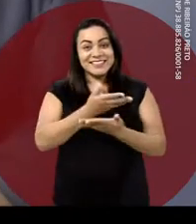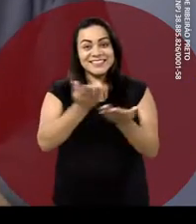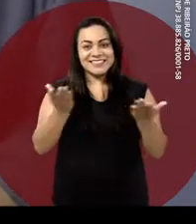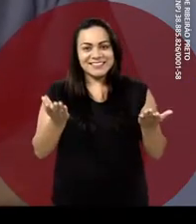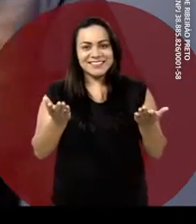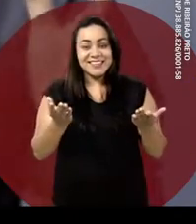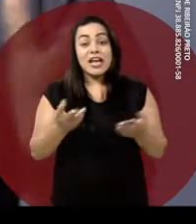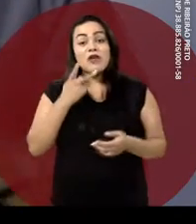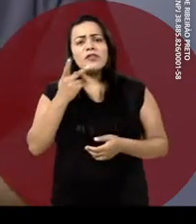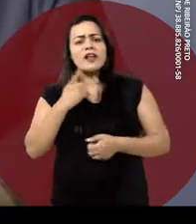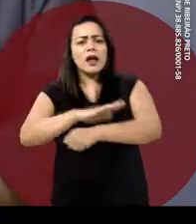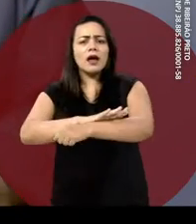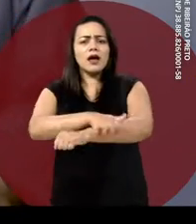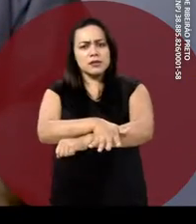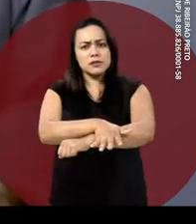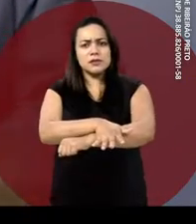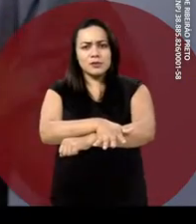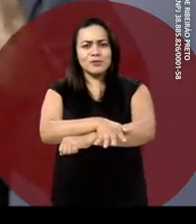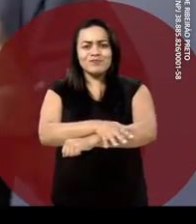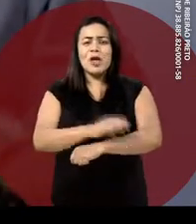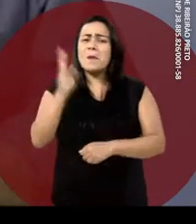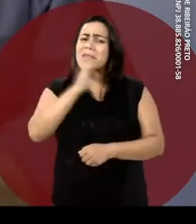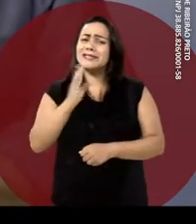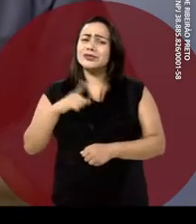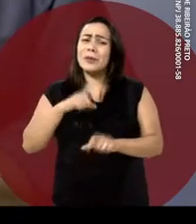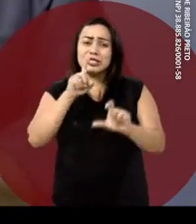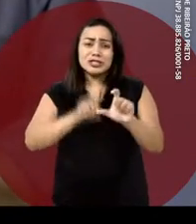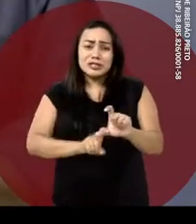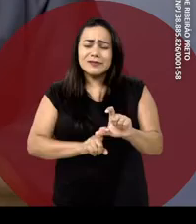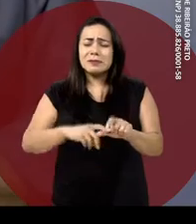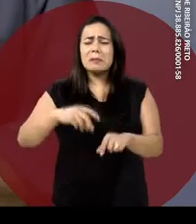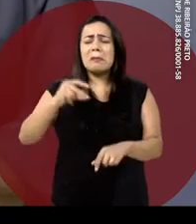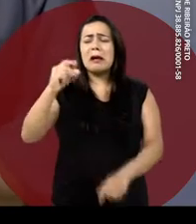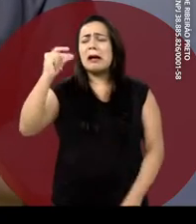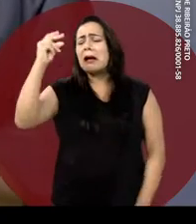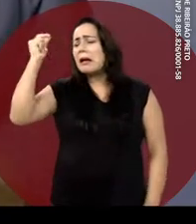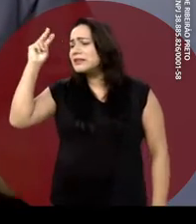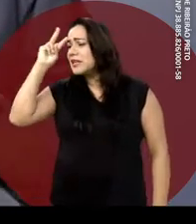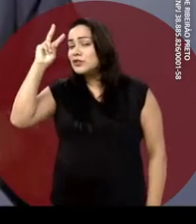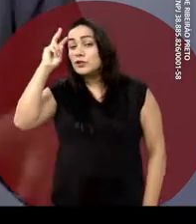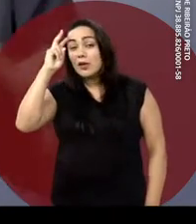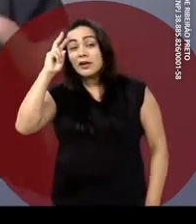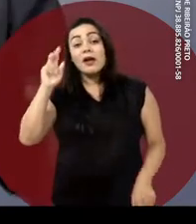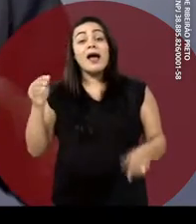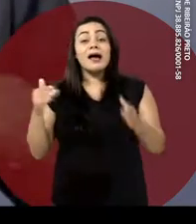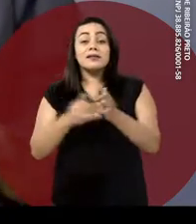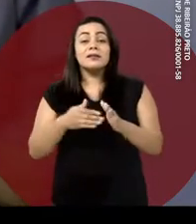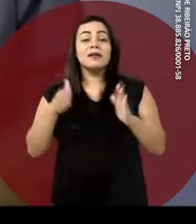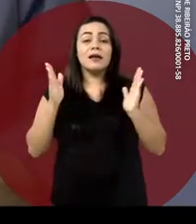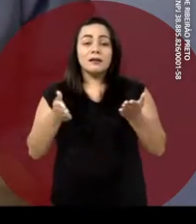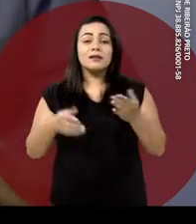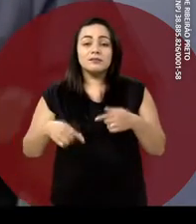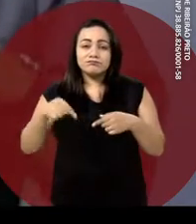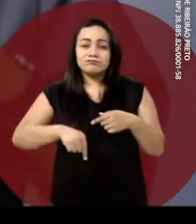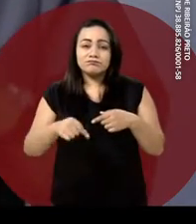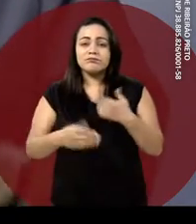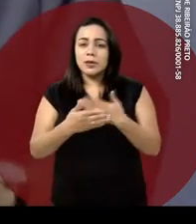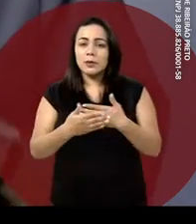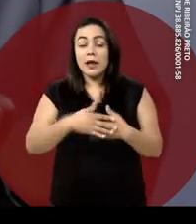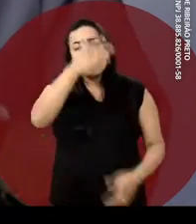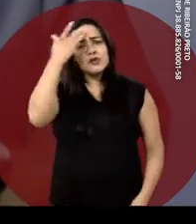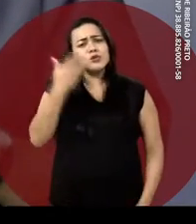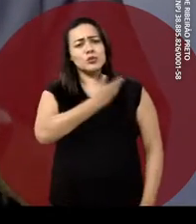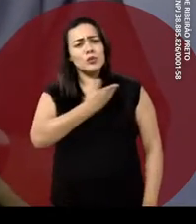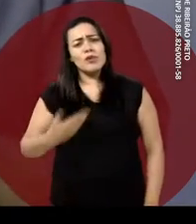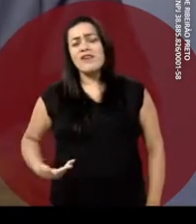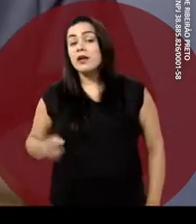Olá, minha gente! Vou falar de racismo. O Brasil tem uma dívida histórica de racismo que reflete também Ribeirão Preto. O